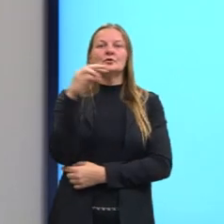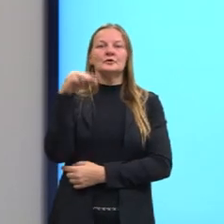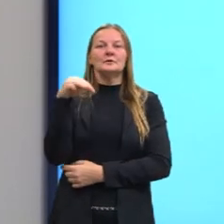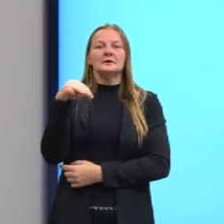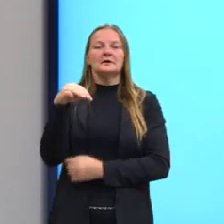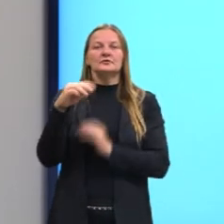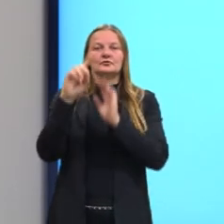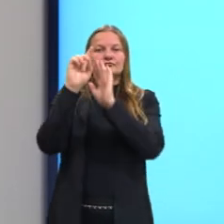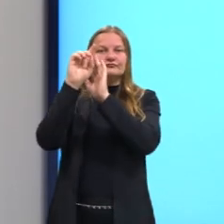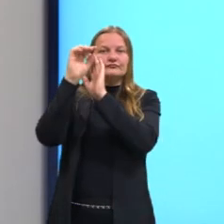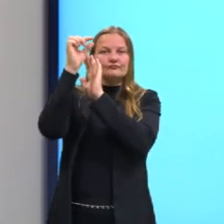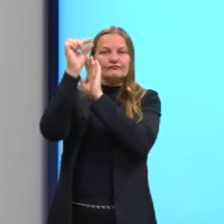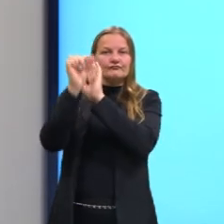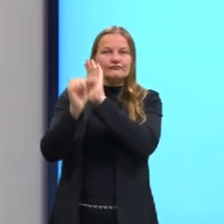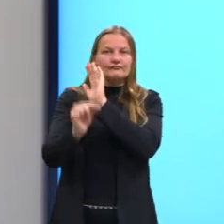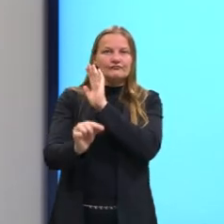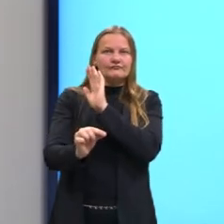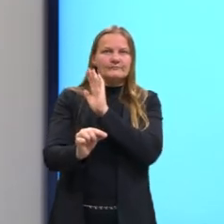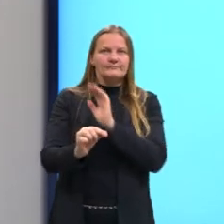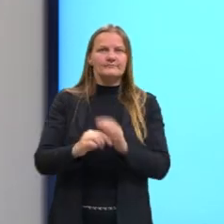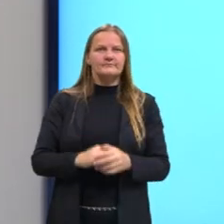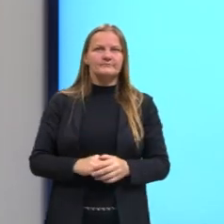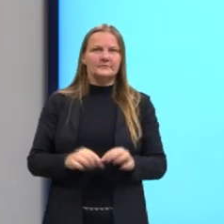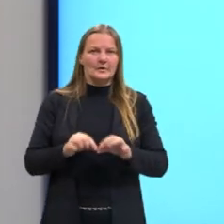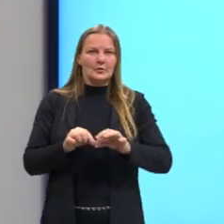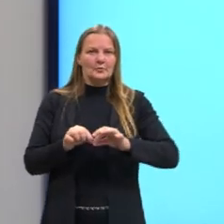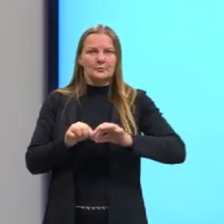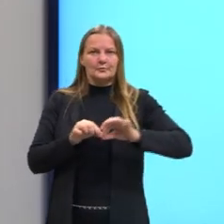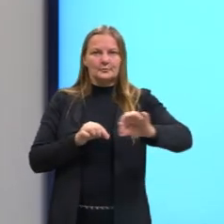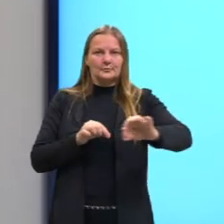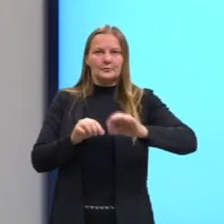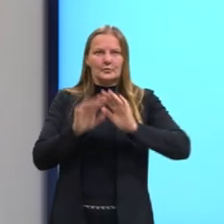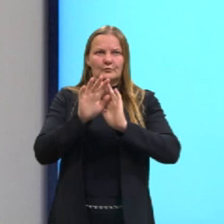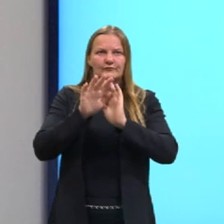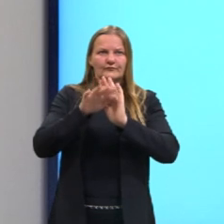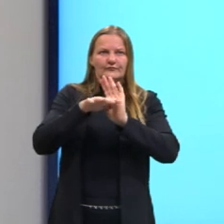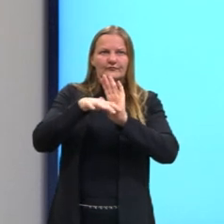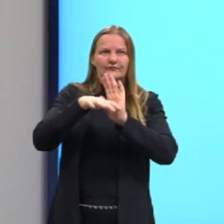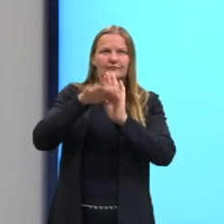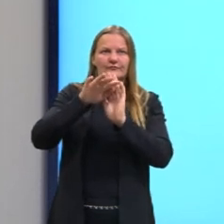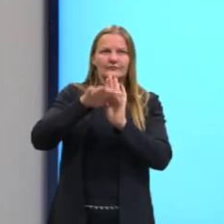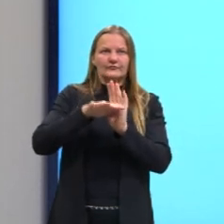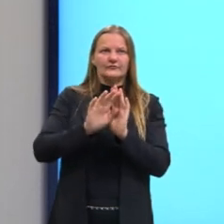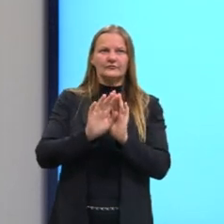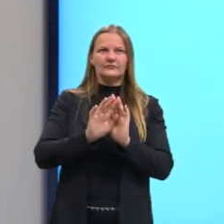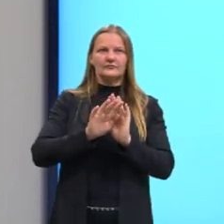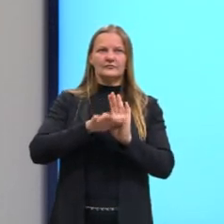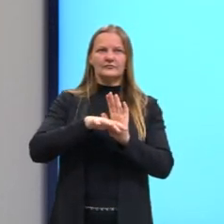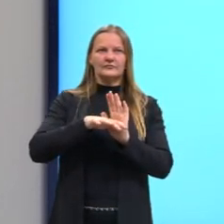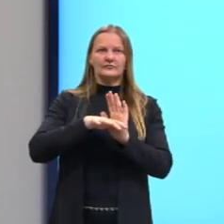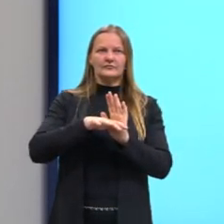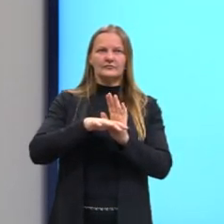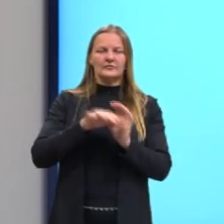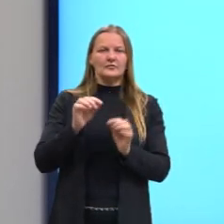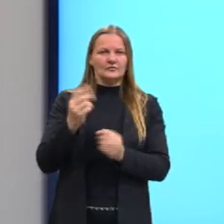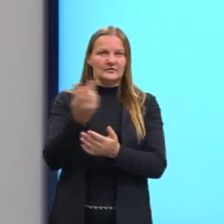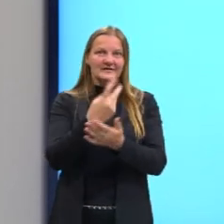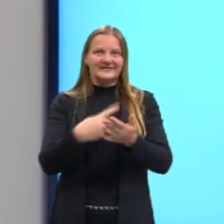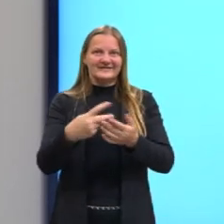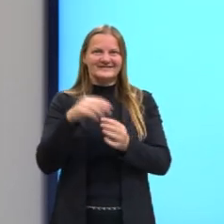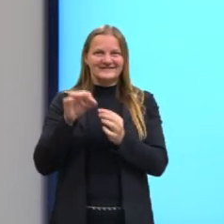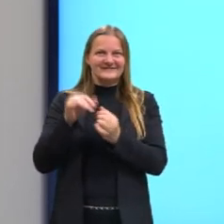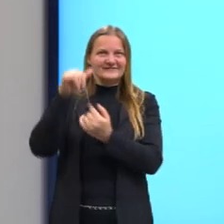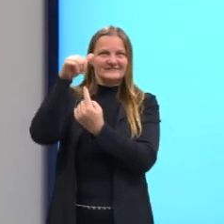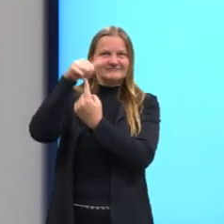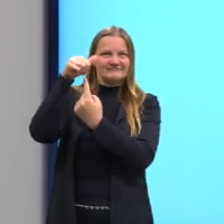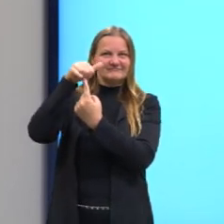Então, a sombra projetada de um poste. Então, o que eu fiz aqui? Eu coloquei um desenho de um poste, de